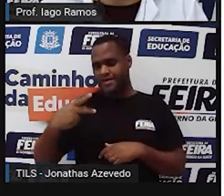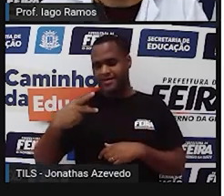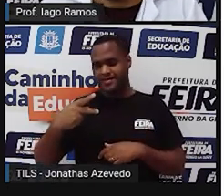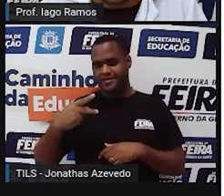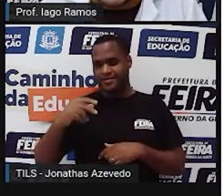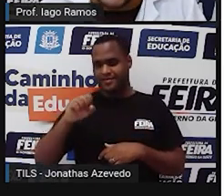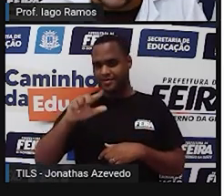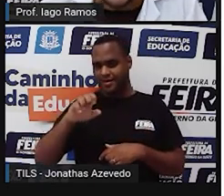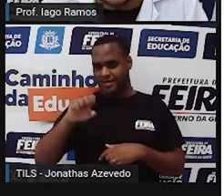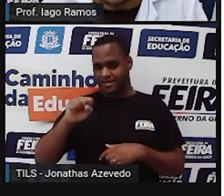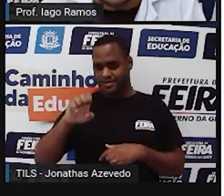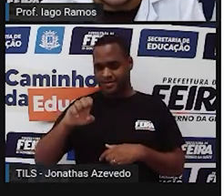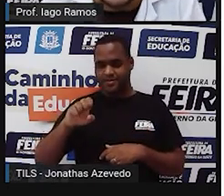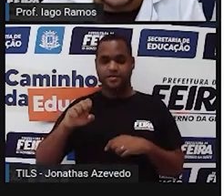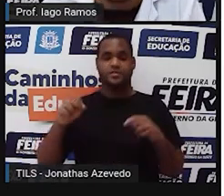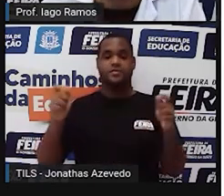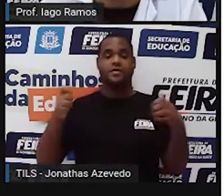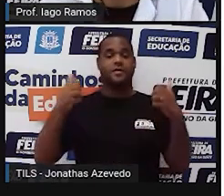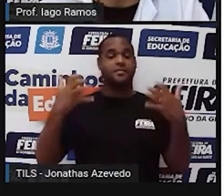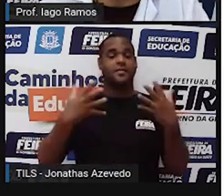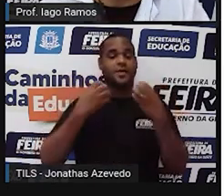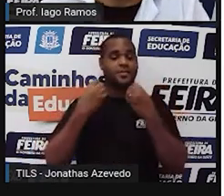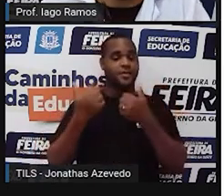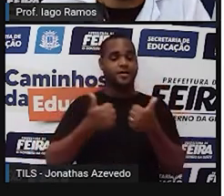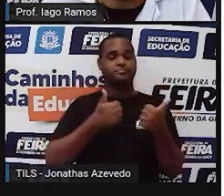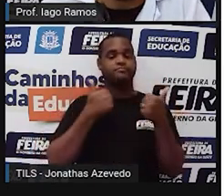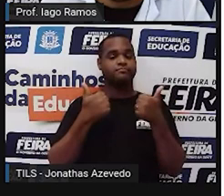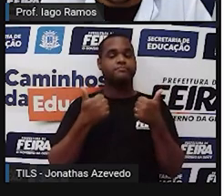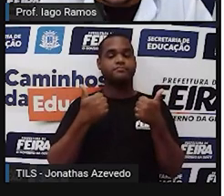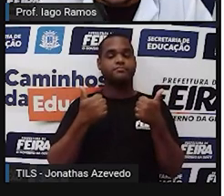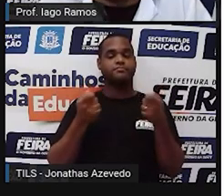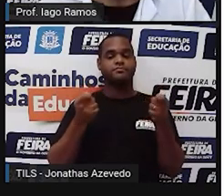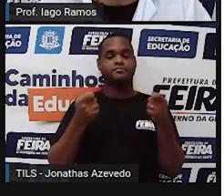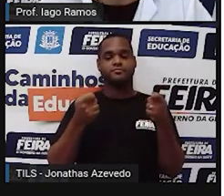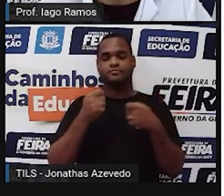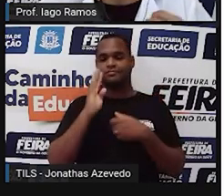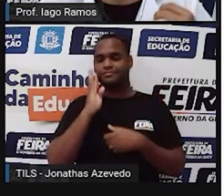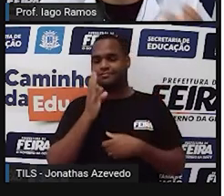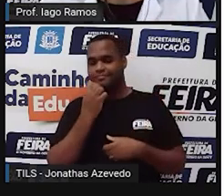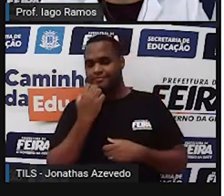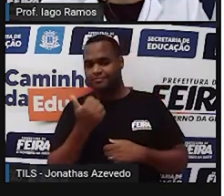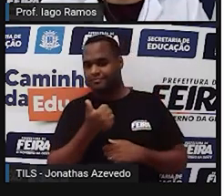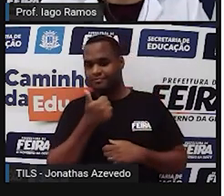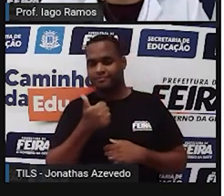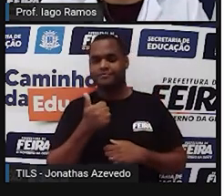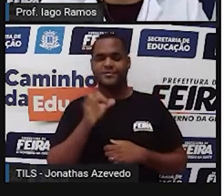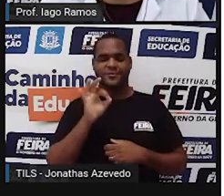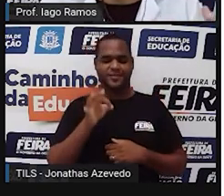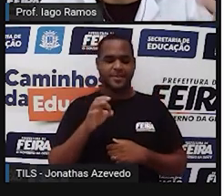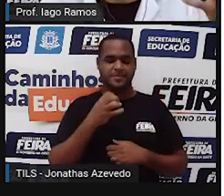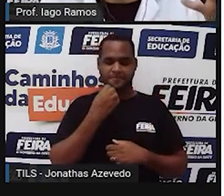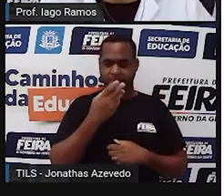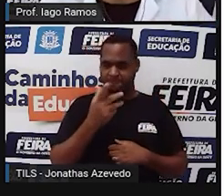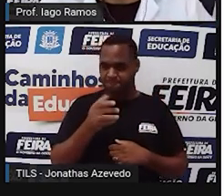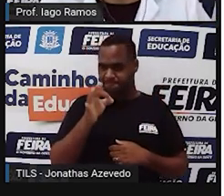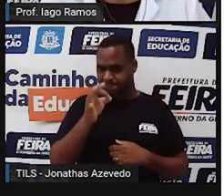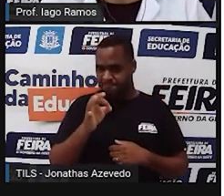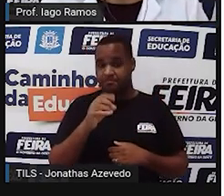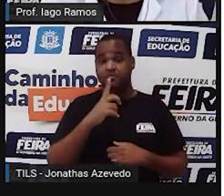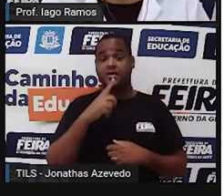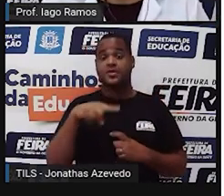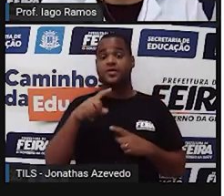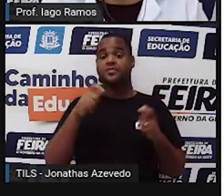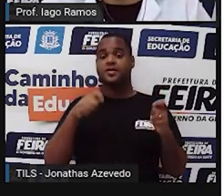Salles. Beleza? Bacana? Bom, então, é isso aí. Certo? A gente